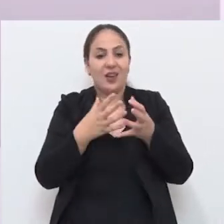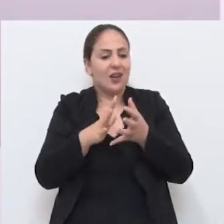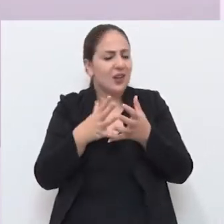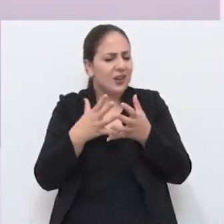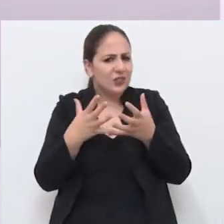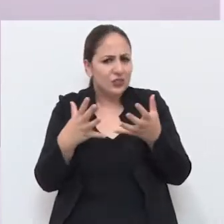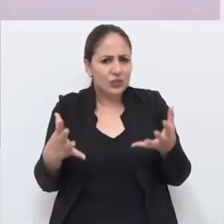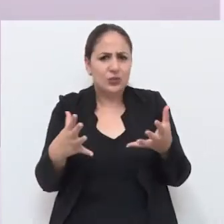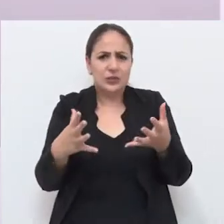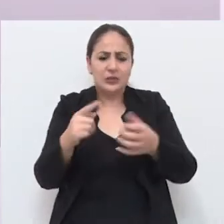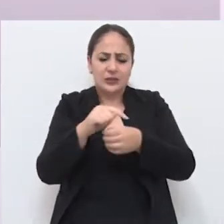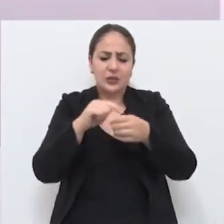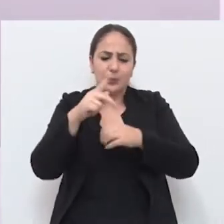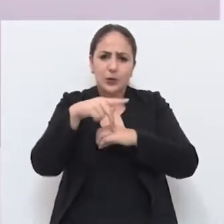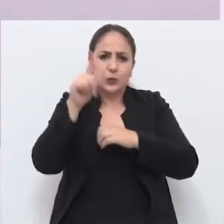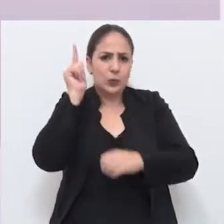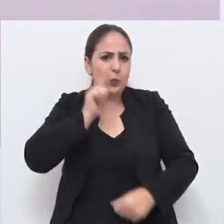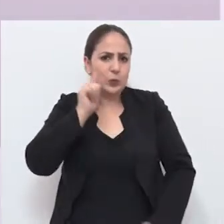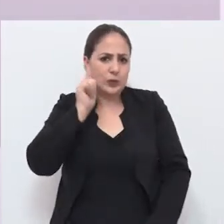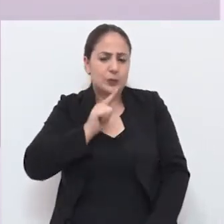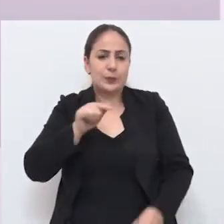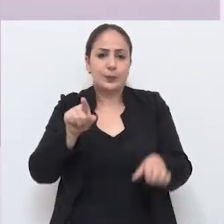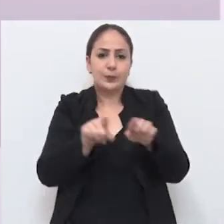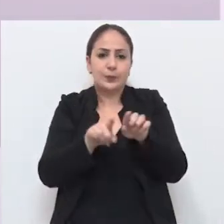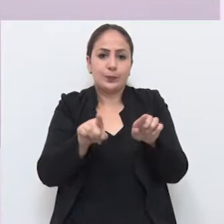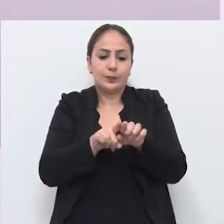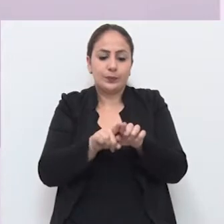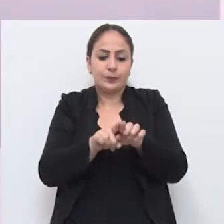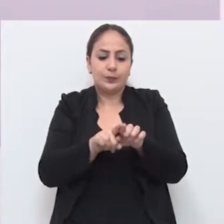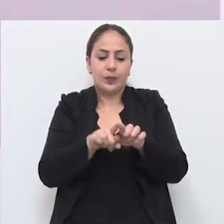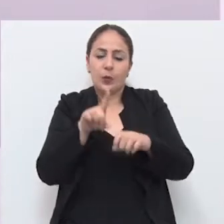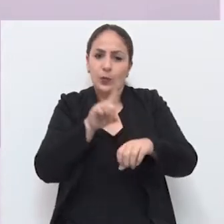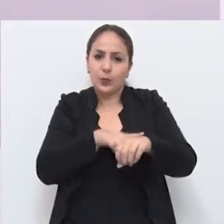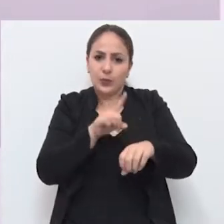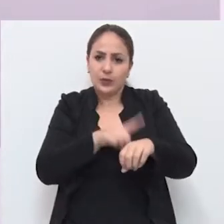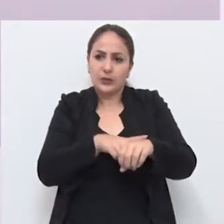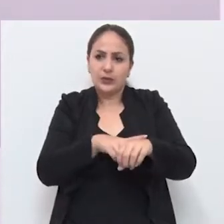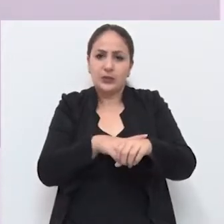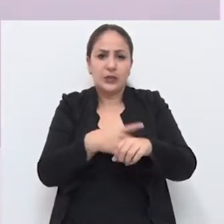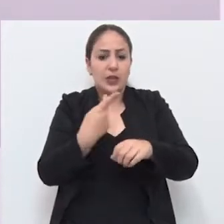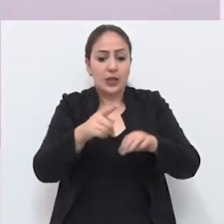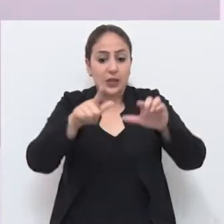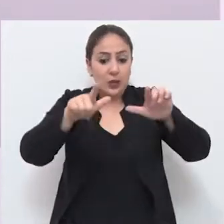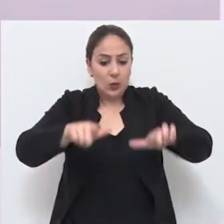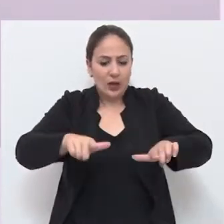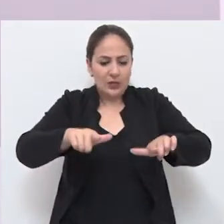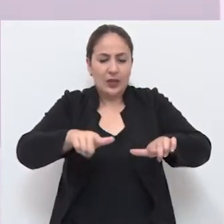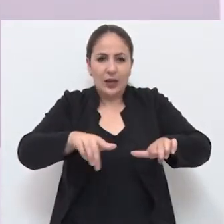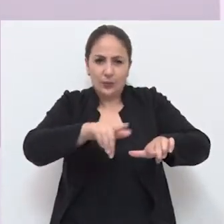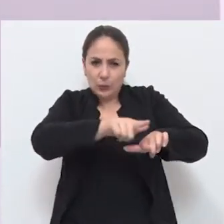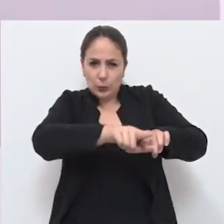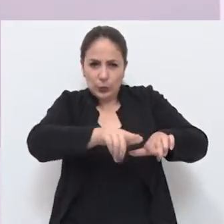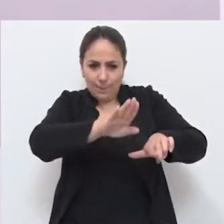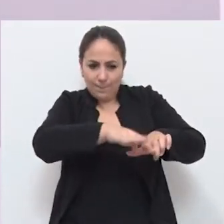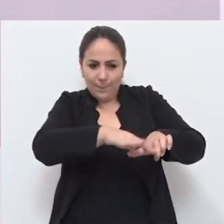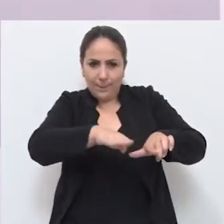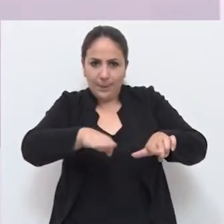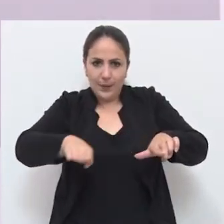é um troço grandioso. A cidade de Passo Fundo vai ganhar com isso. A situação daquele tablado,